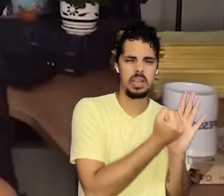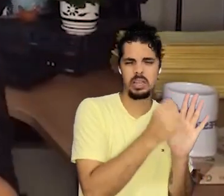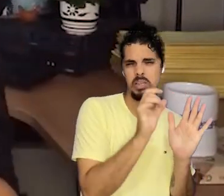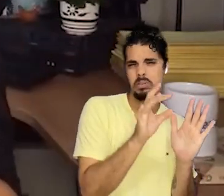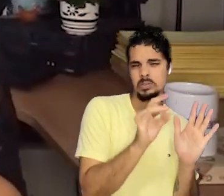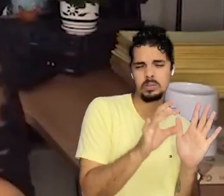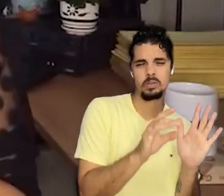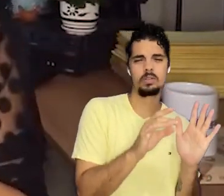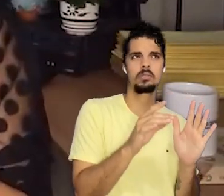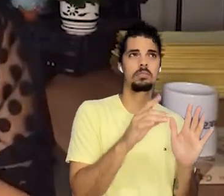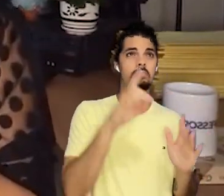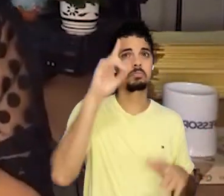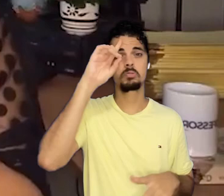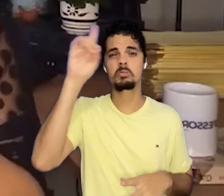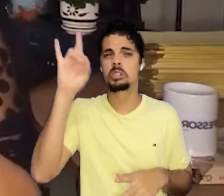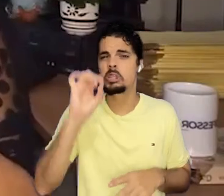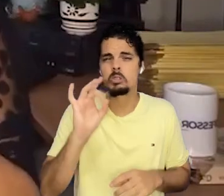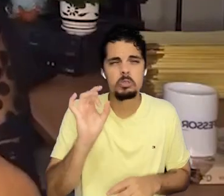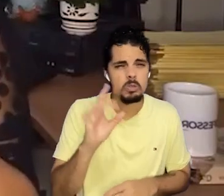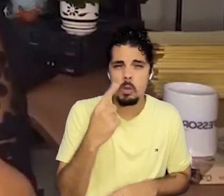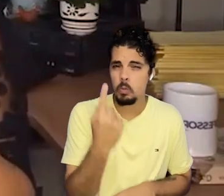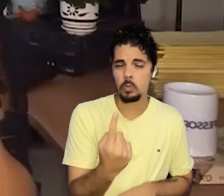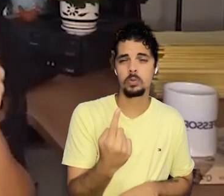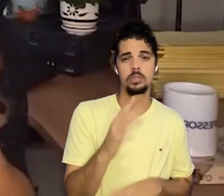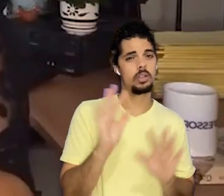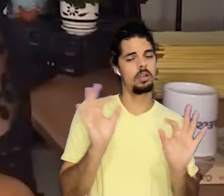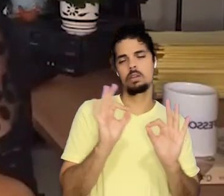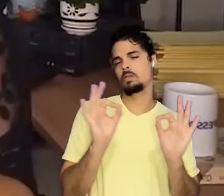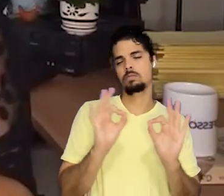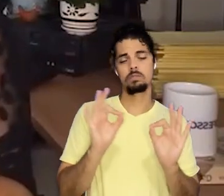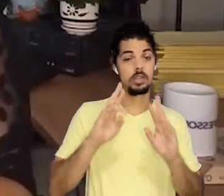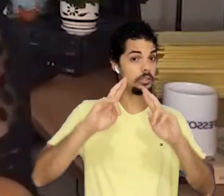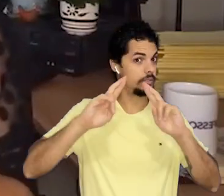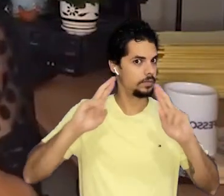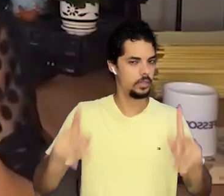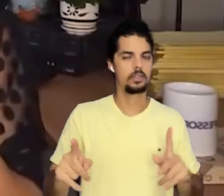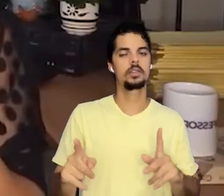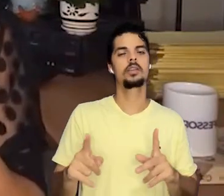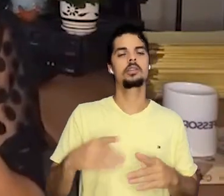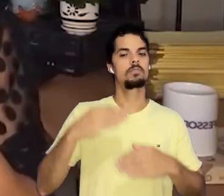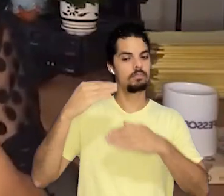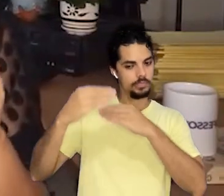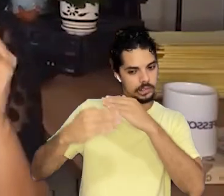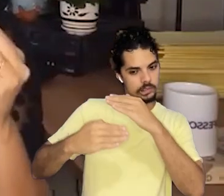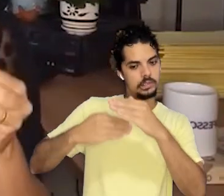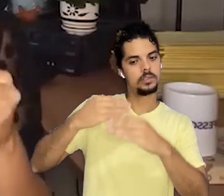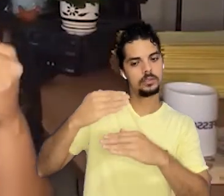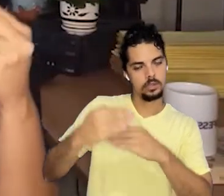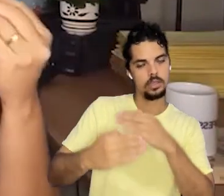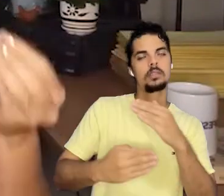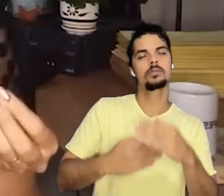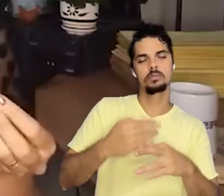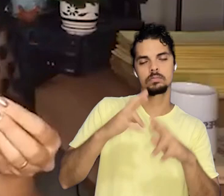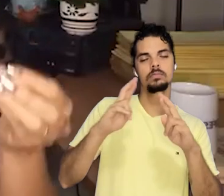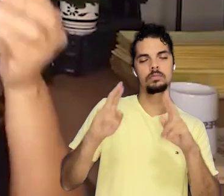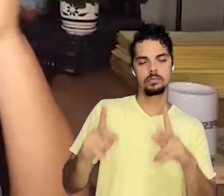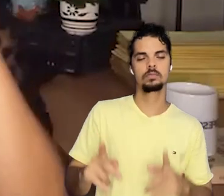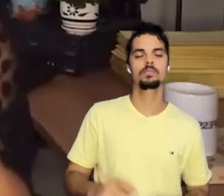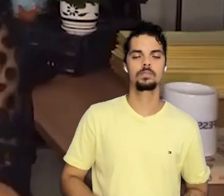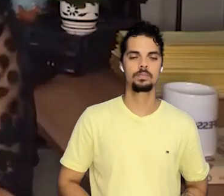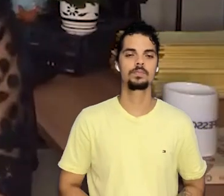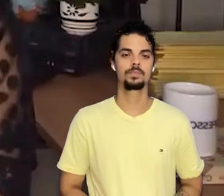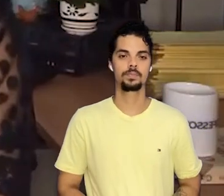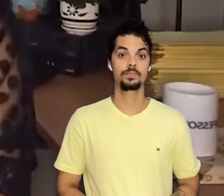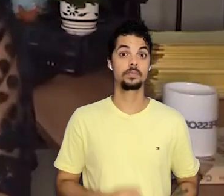Outra situação que o professor Johnny nos traz no seu texto é sobre a formação dos exércitos